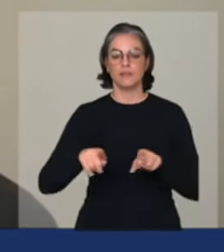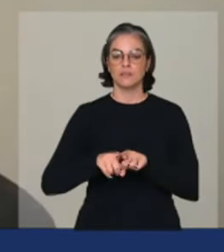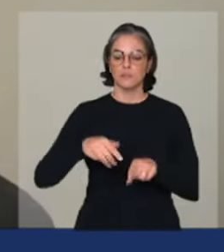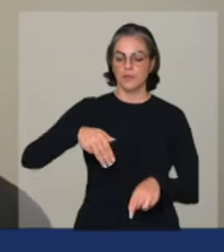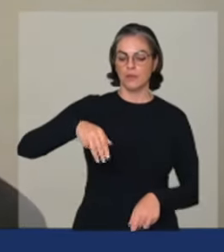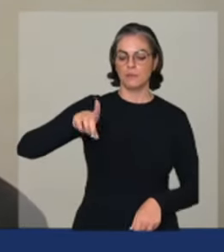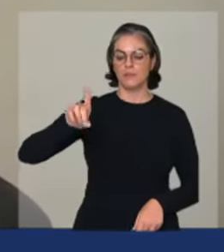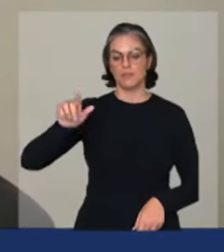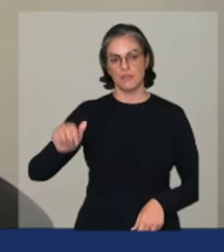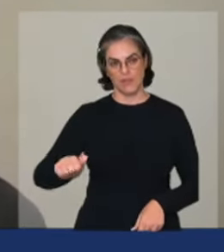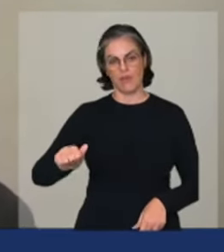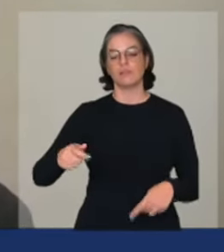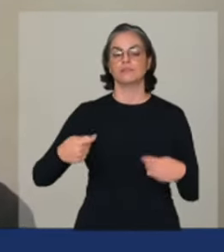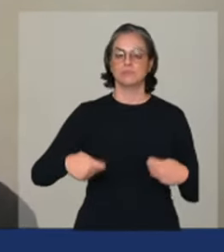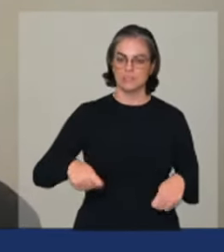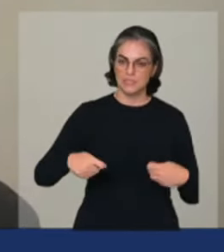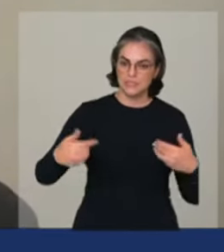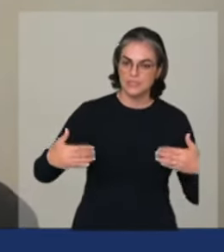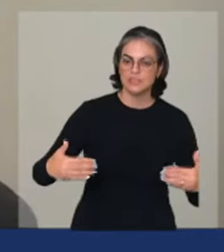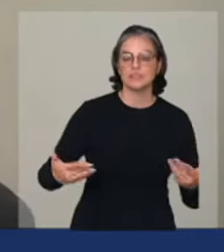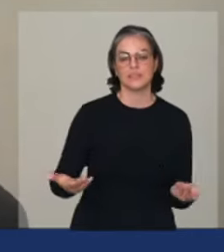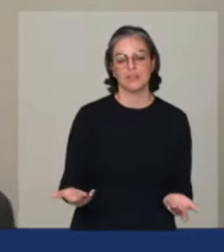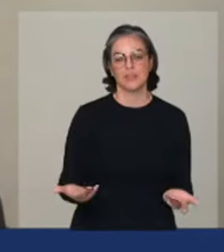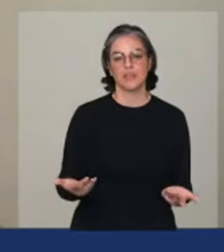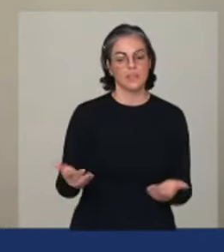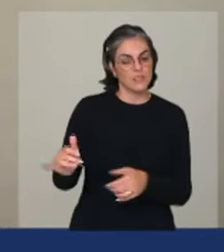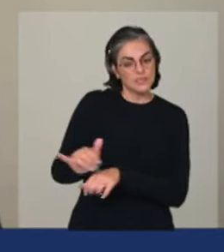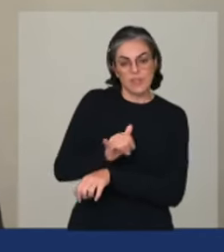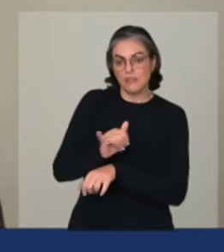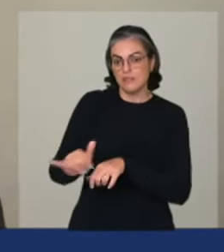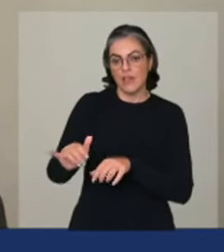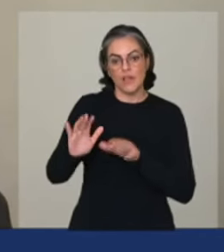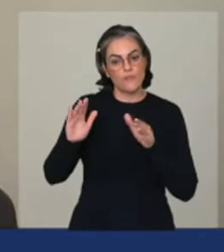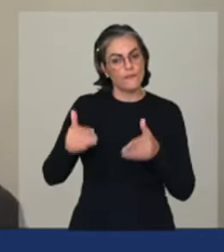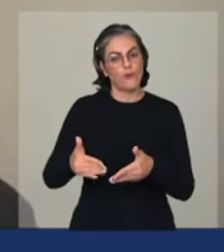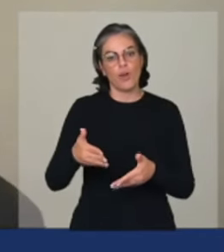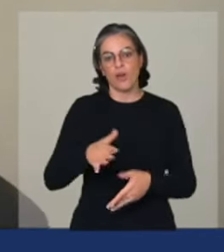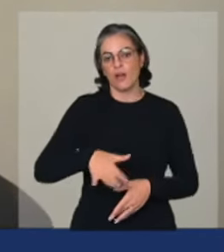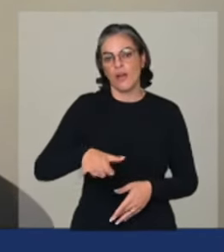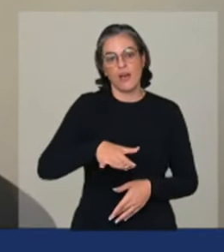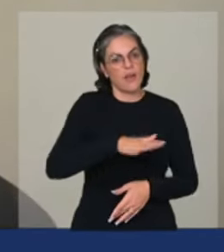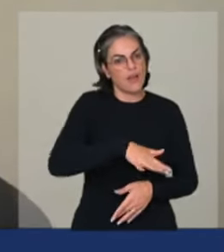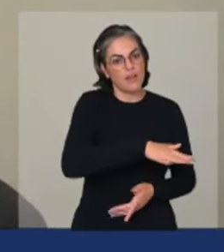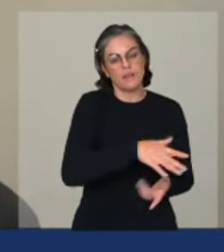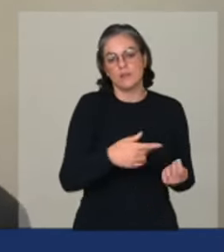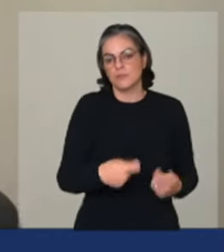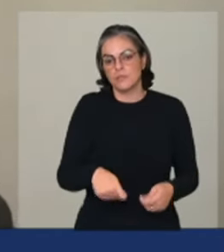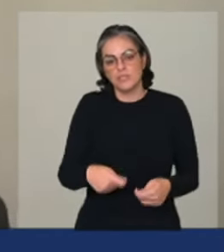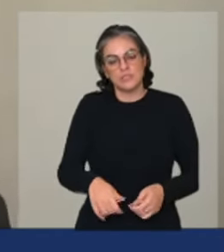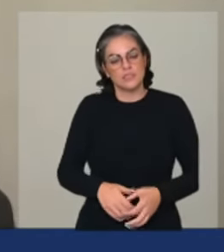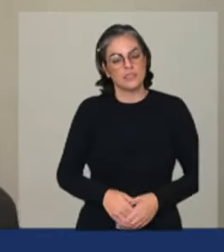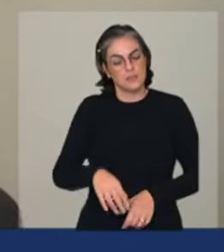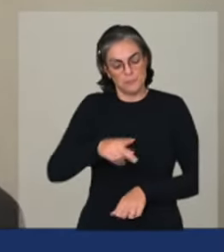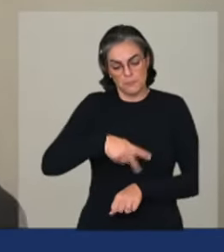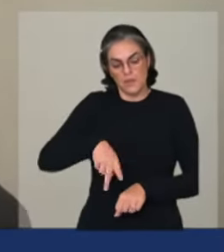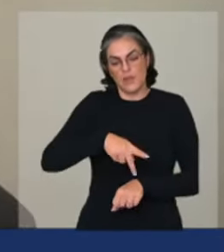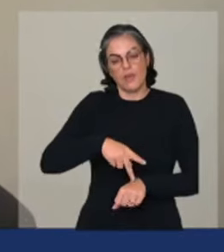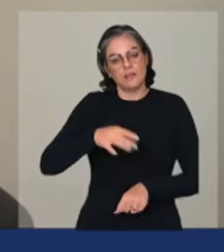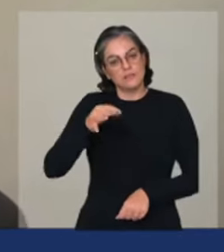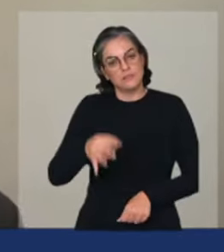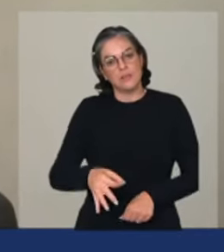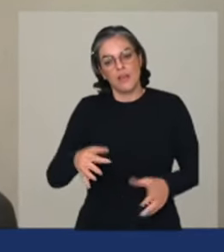ministério específico para as políticas específicas o Brasil precisa de um estado que induz o